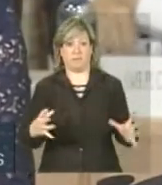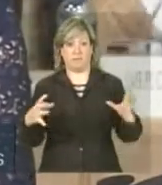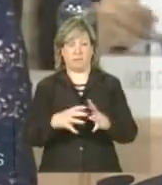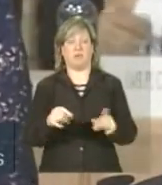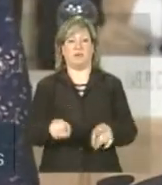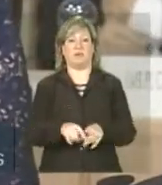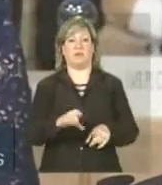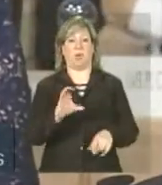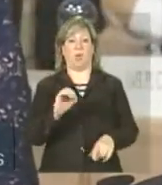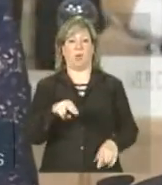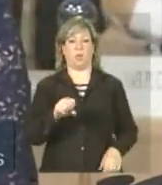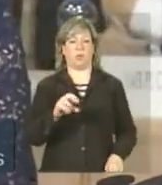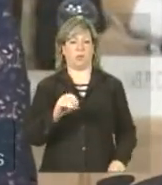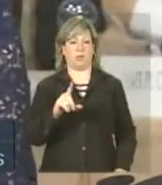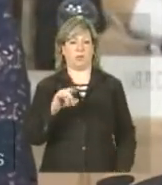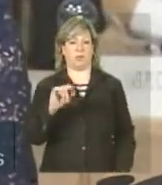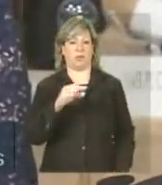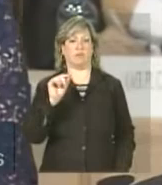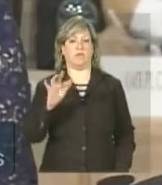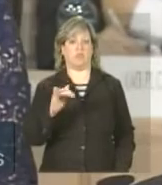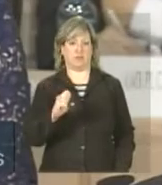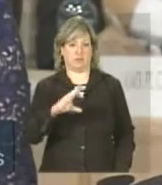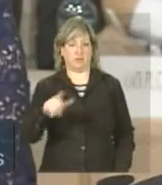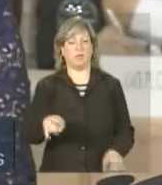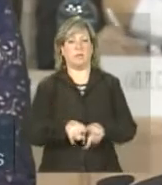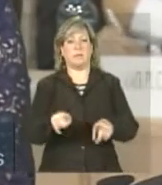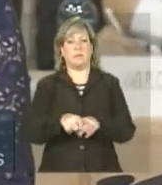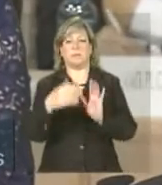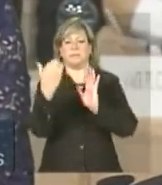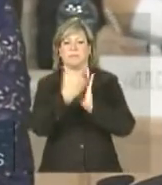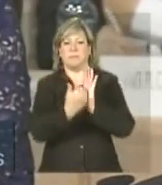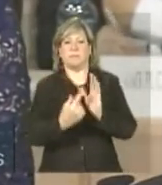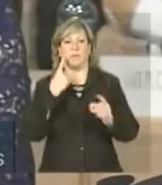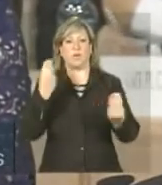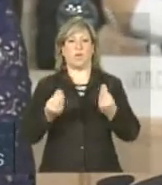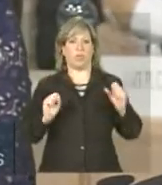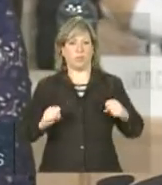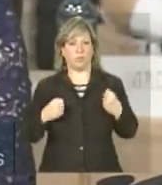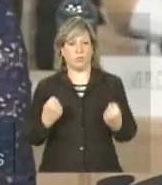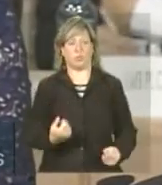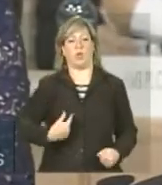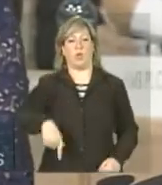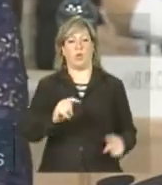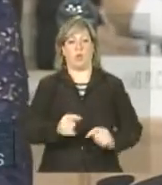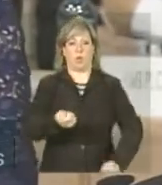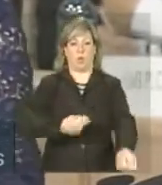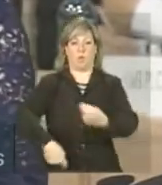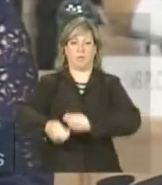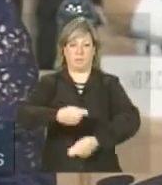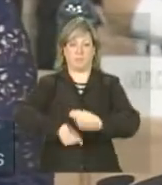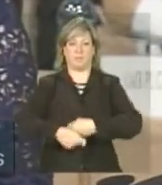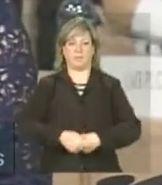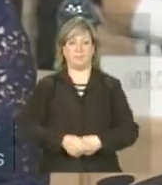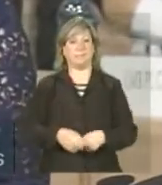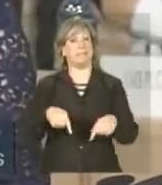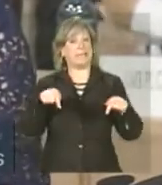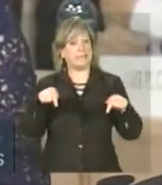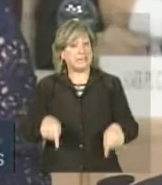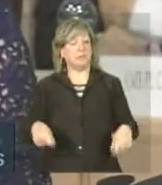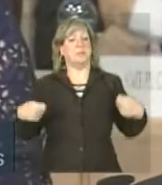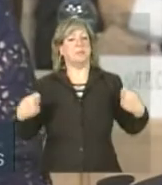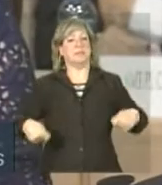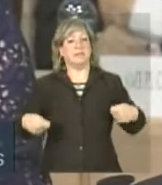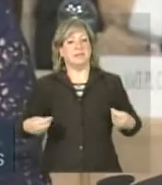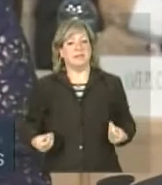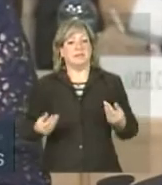consolidação fiscal pré-requisitos da robustez de nossas economias. Esse legado deve se